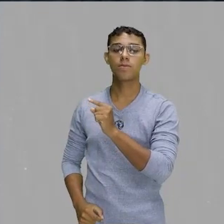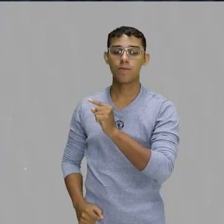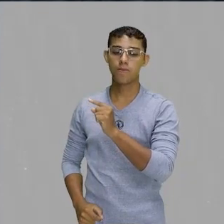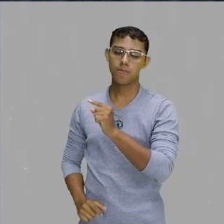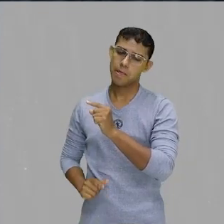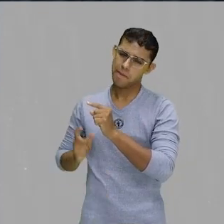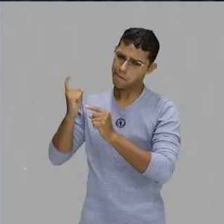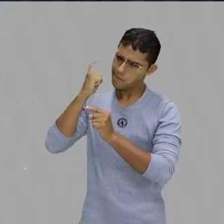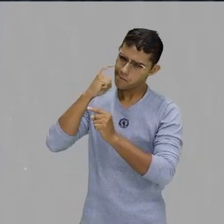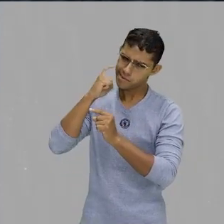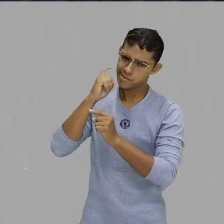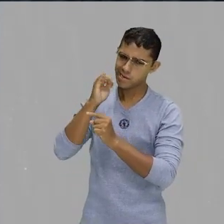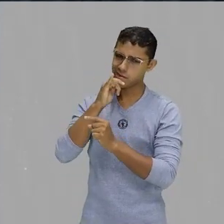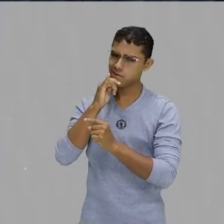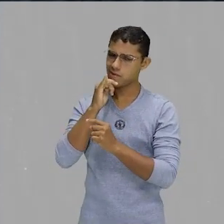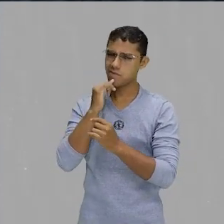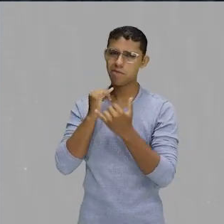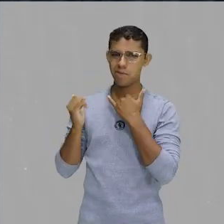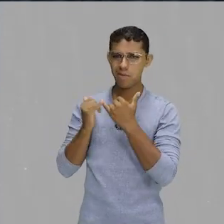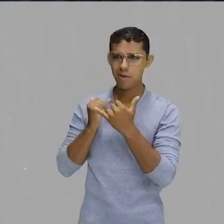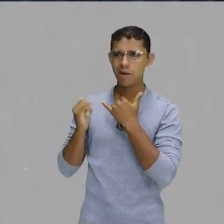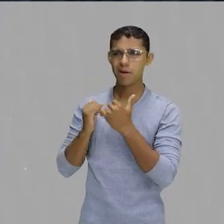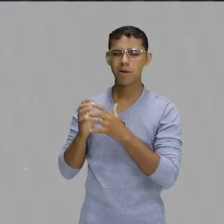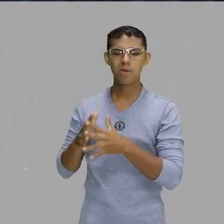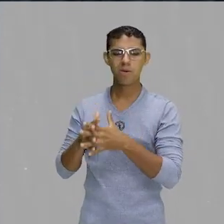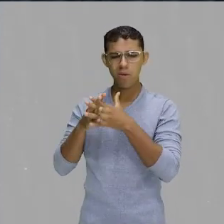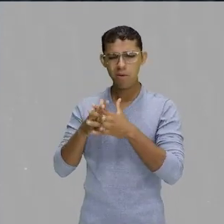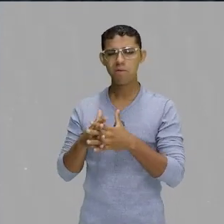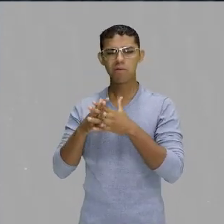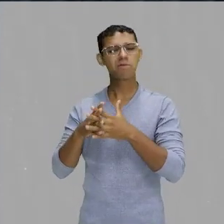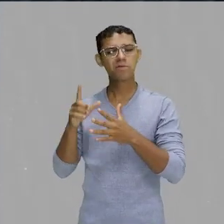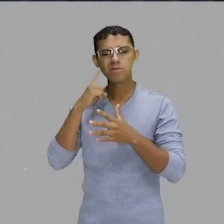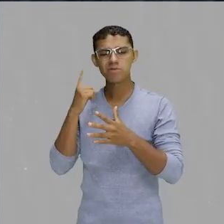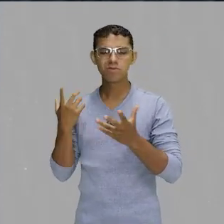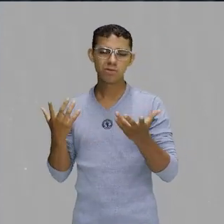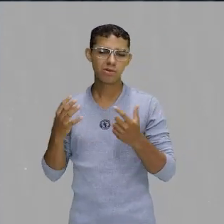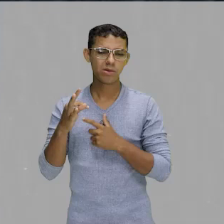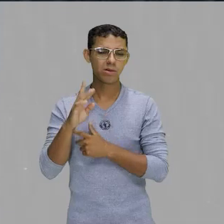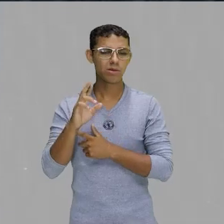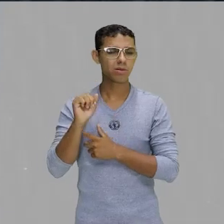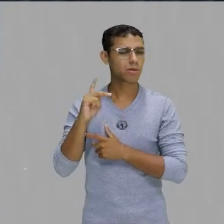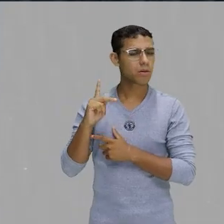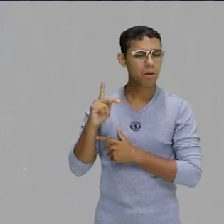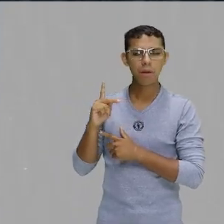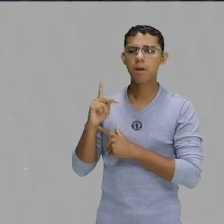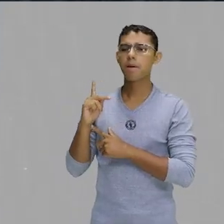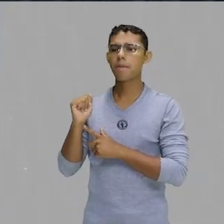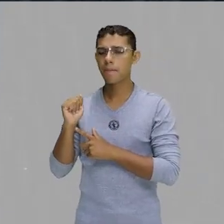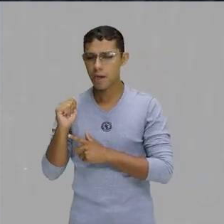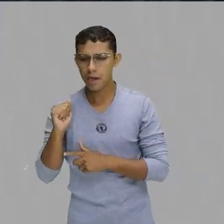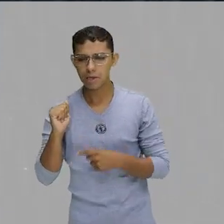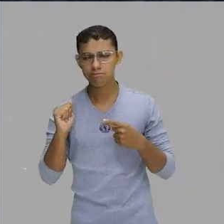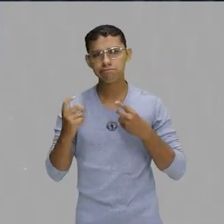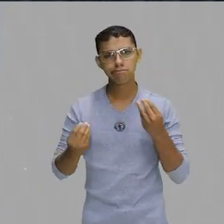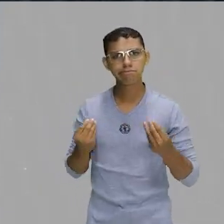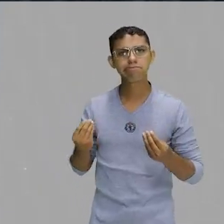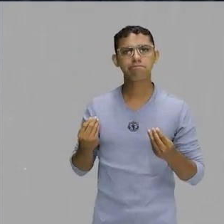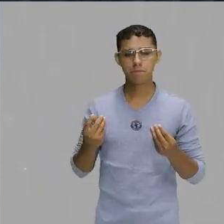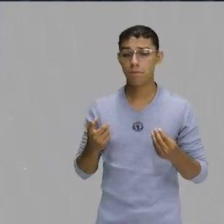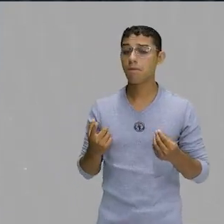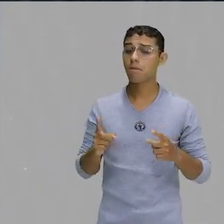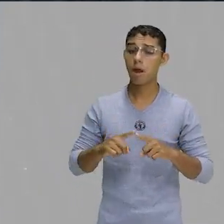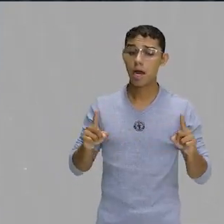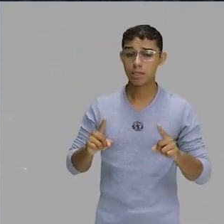Achar que tem alguma confusão, alguma trampa significa isso, tá? Mas é a